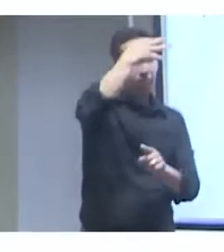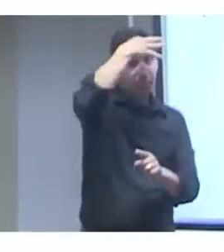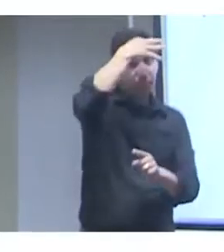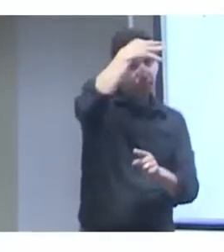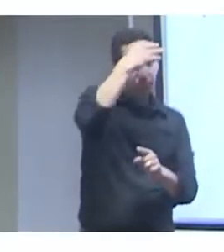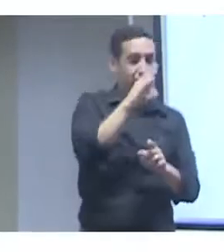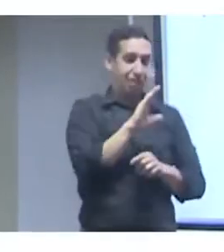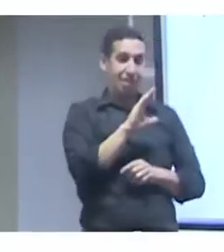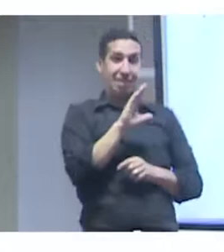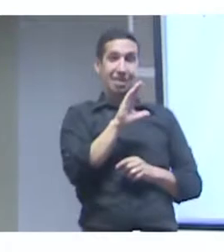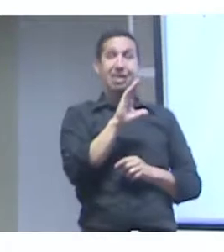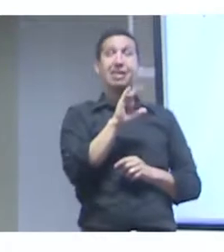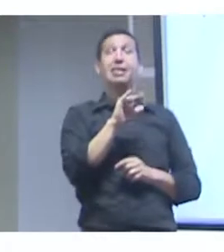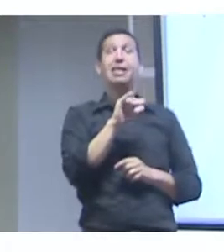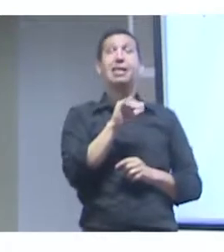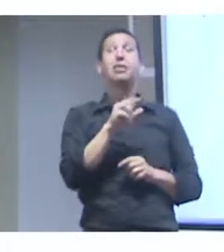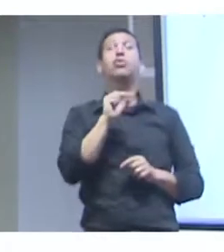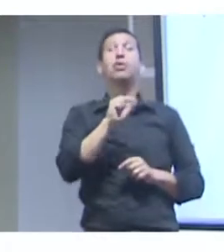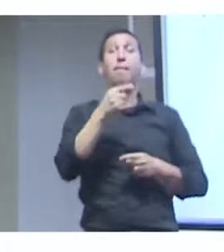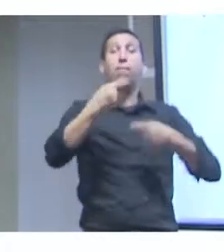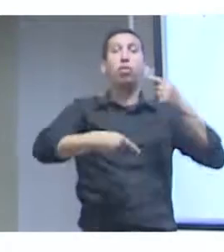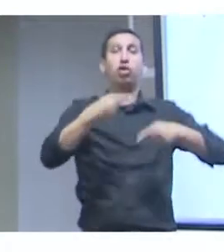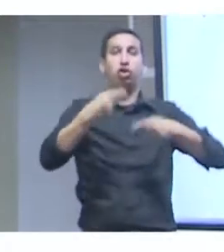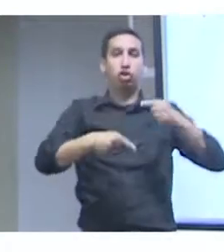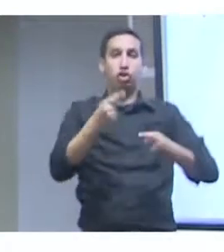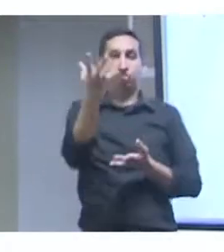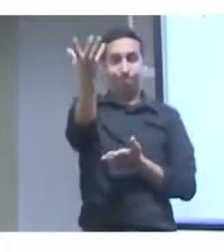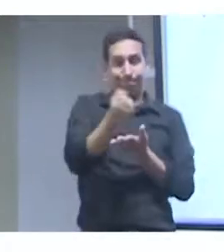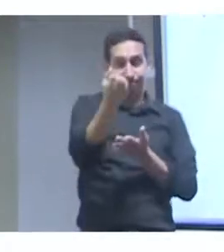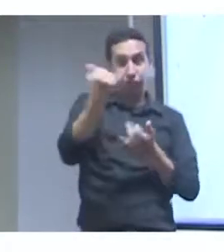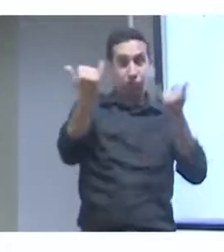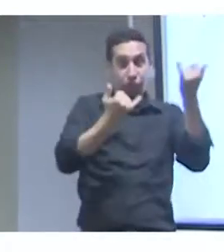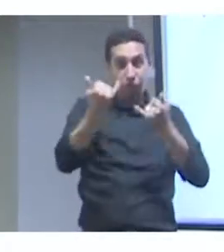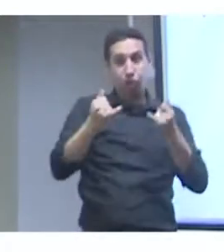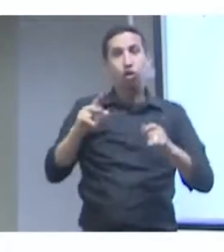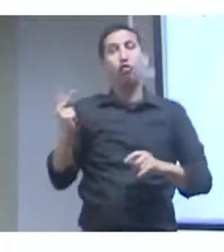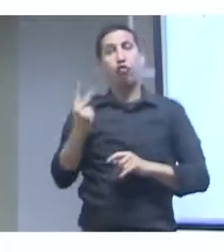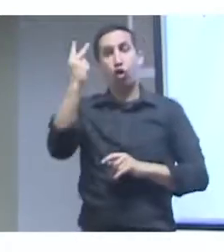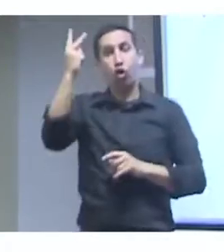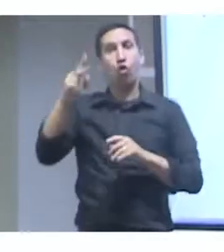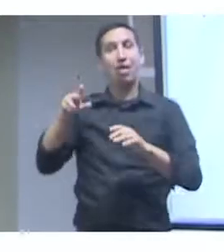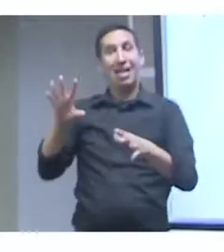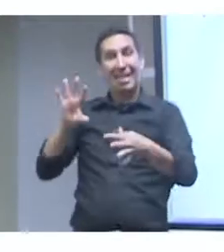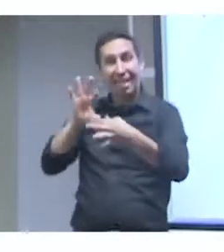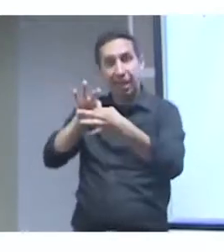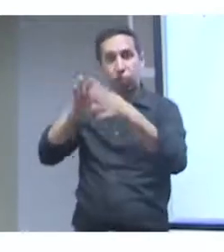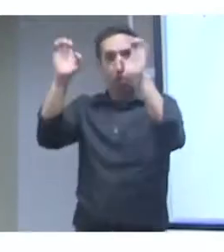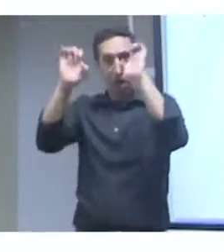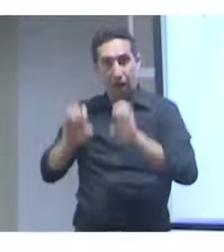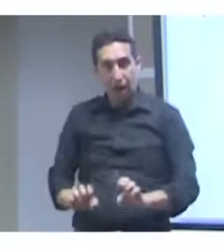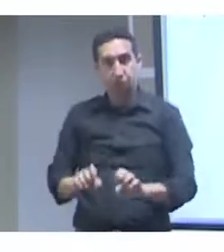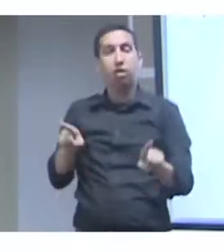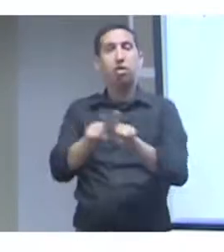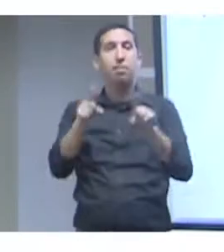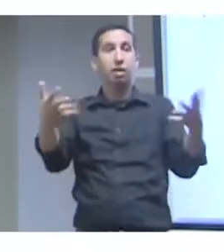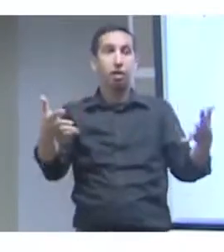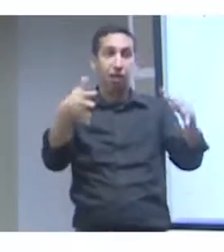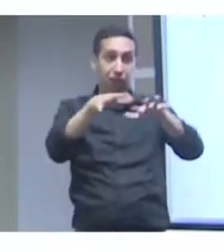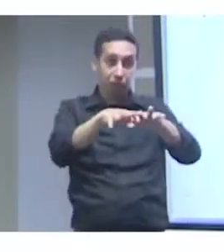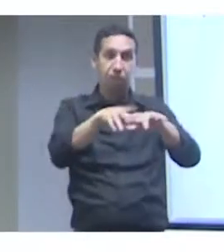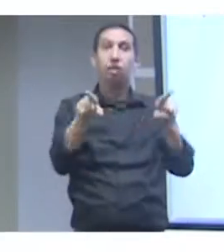os valores éticos, a ideia de inclusividade, a ideia de equidade, a ideia de